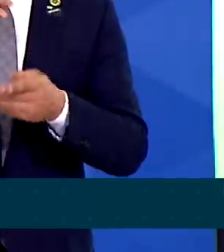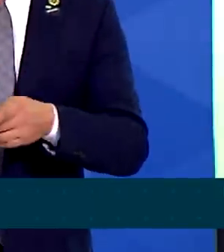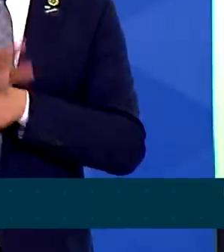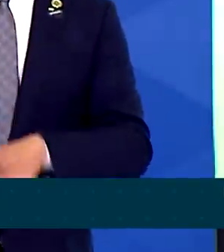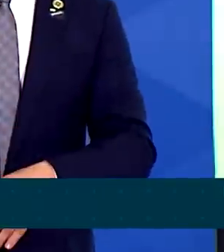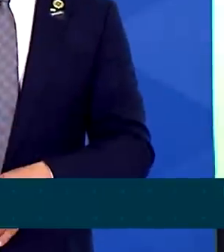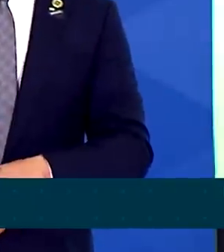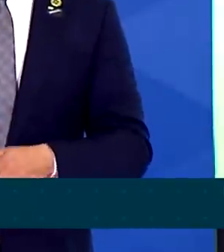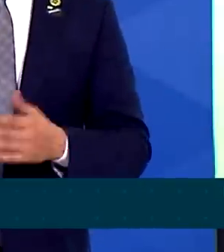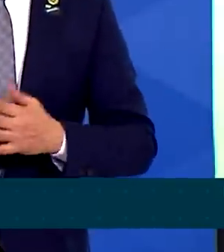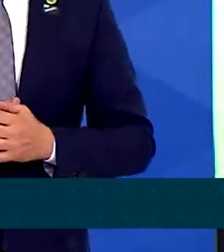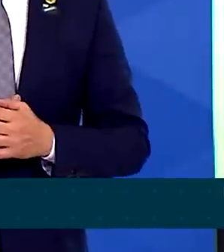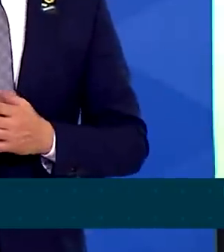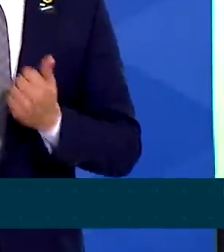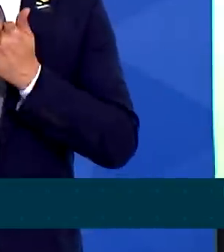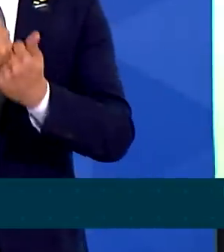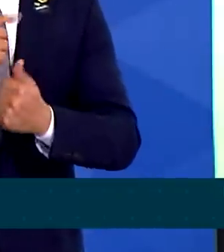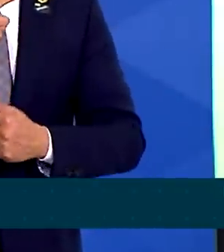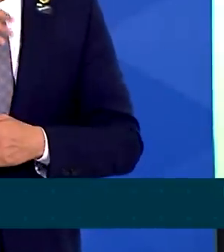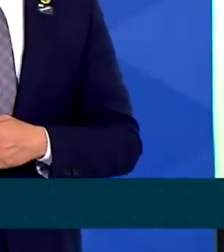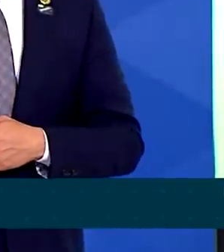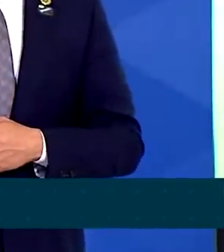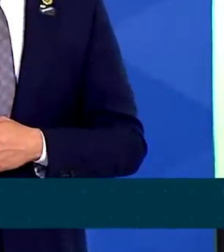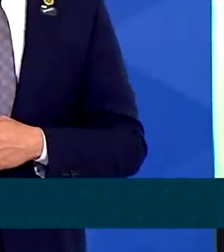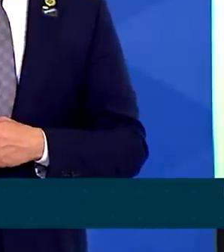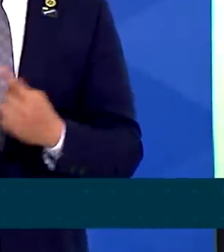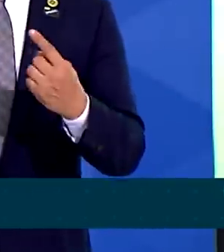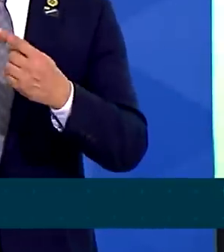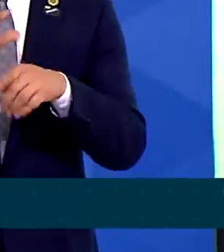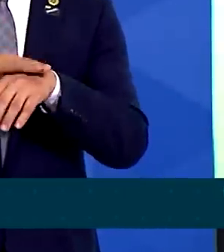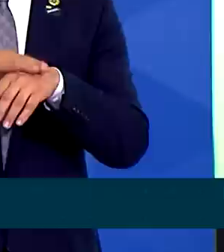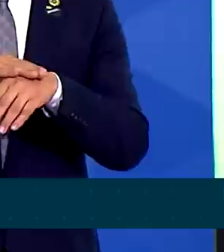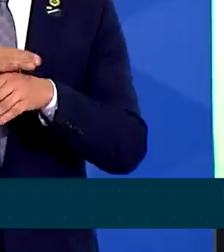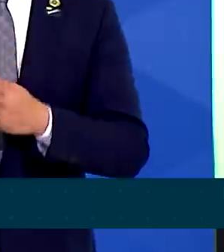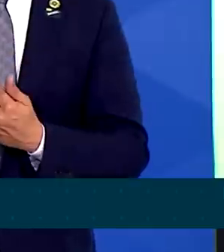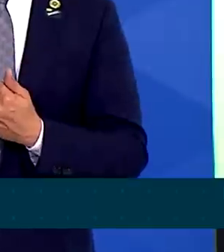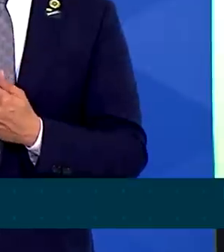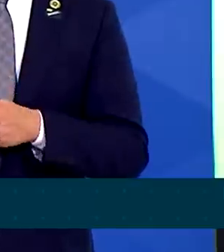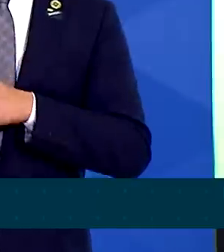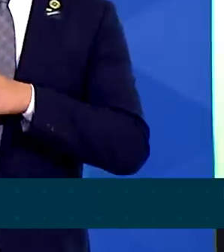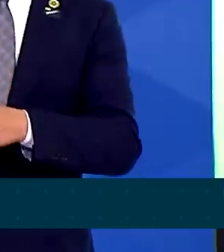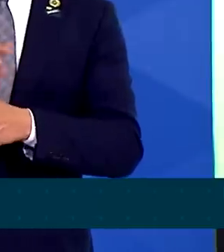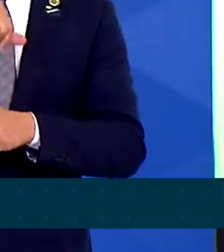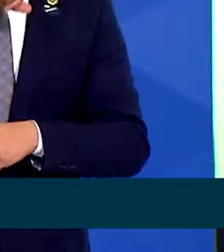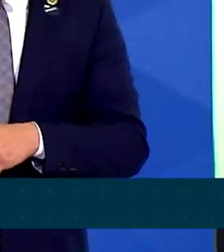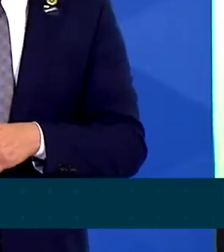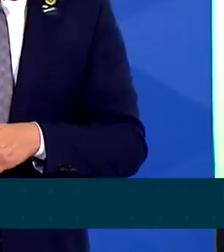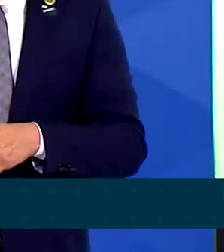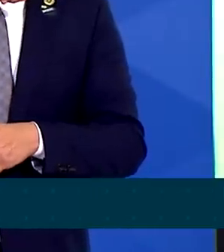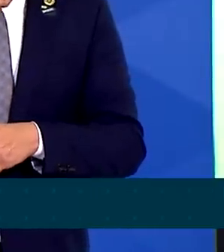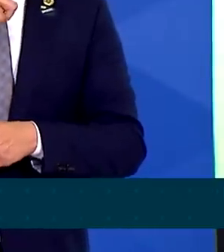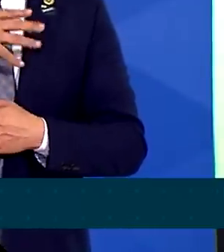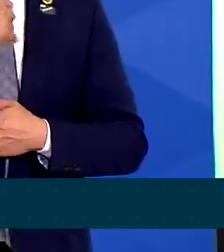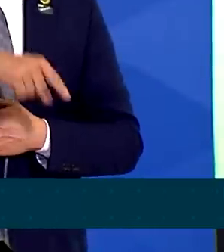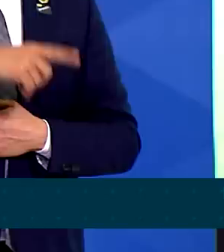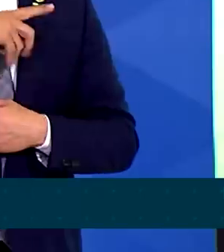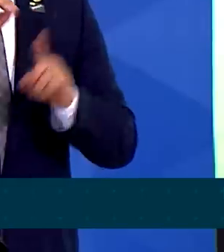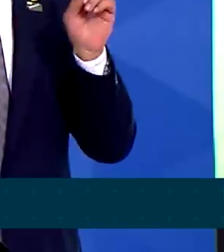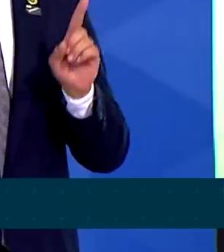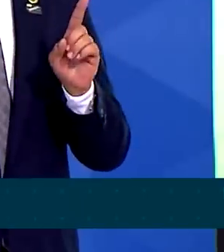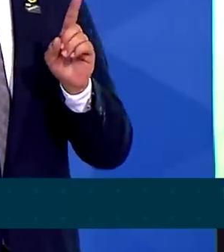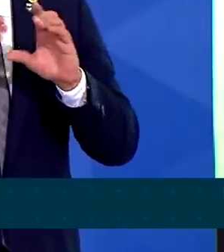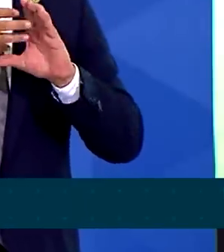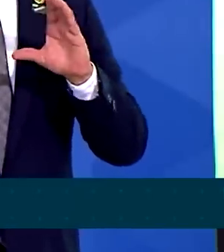de voluntários para ajudar as chamadas mães atípicas, como as de crianças com deficiência ou com doenças